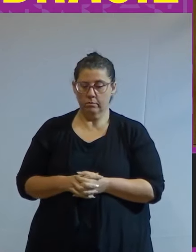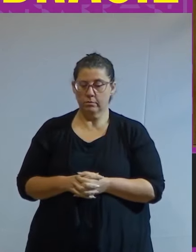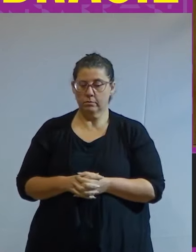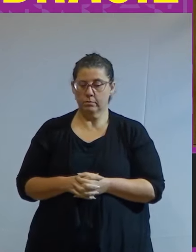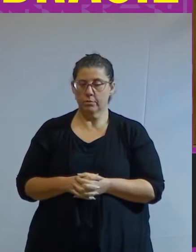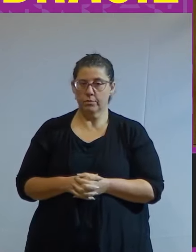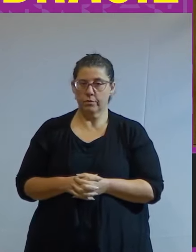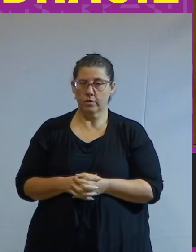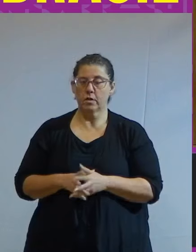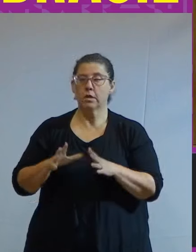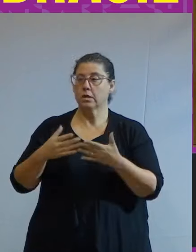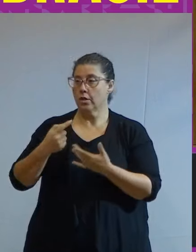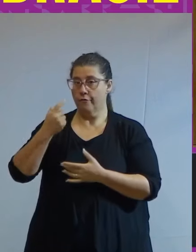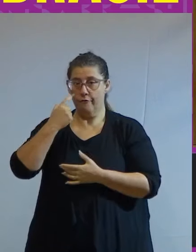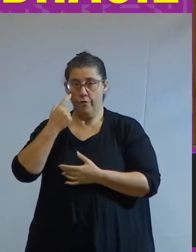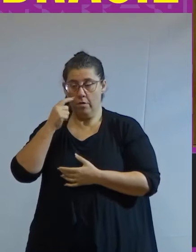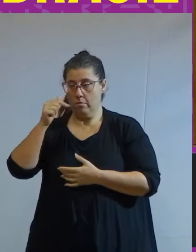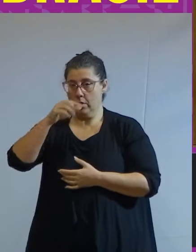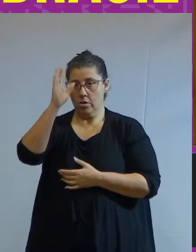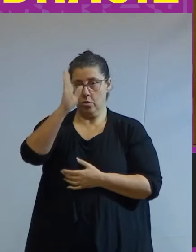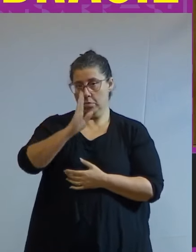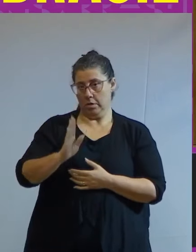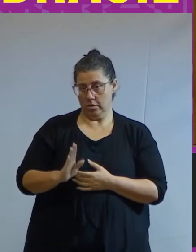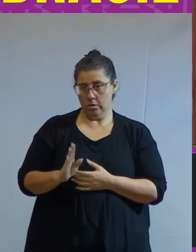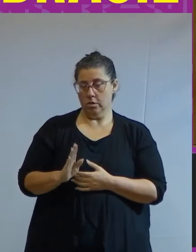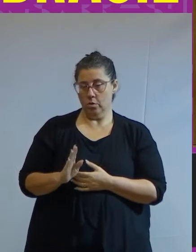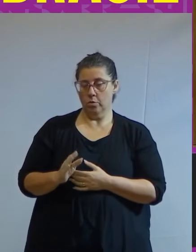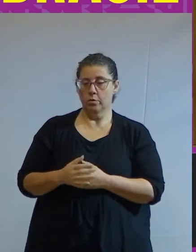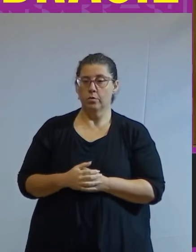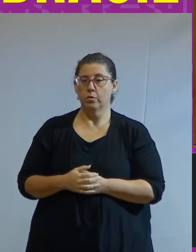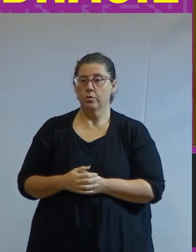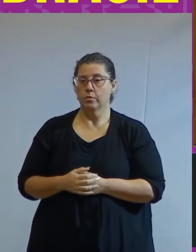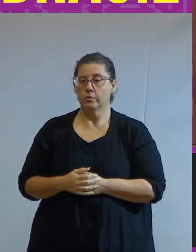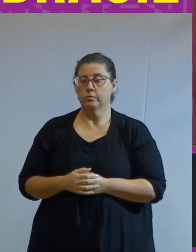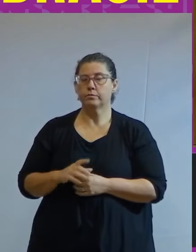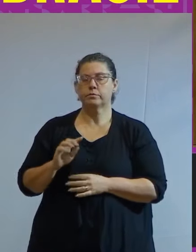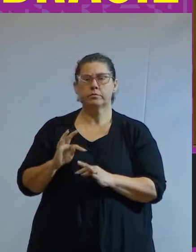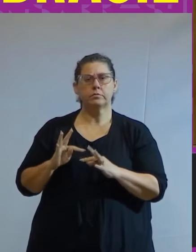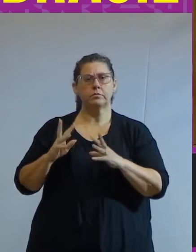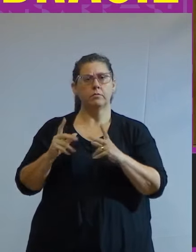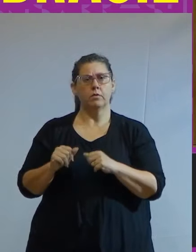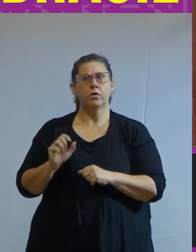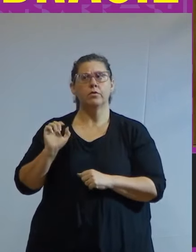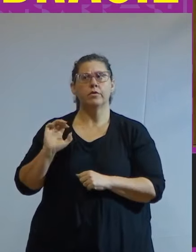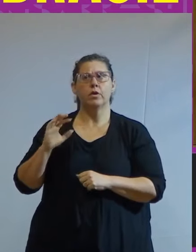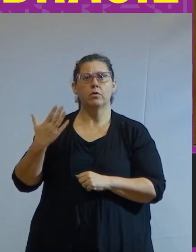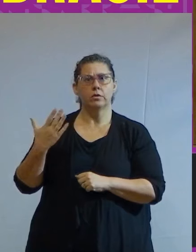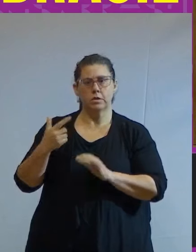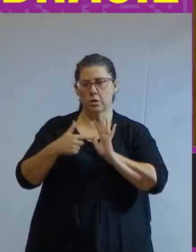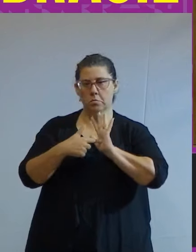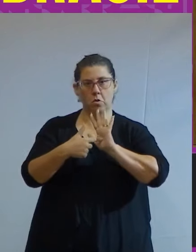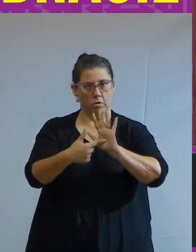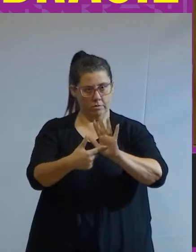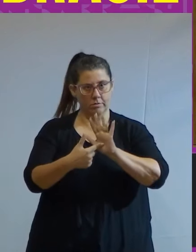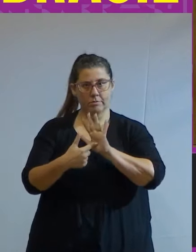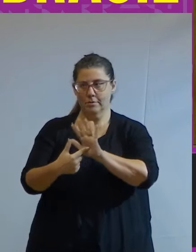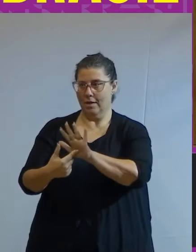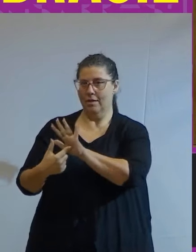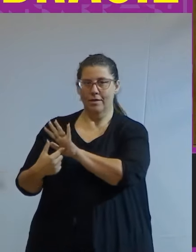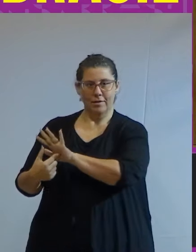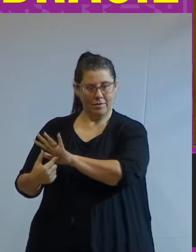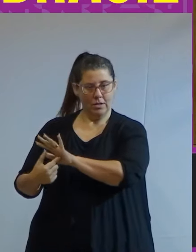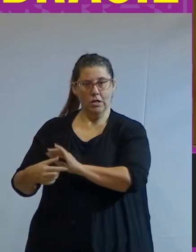dado que assistimos no Brasil no último período e sobretudo o que vem sendo revelado nos últimos dias